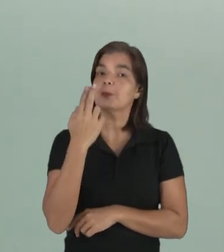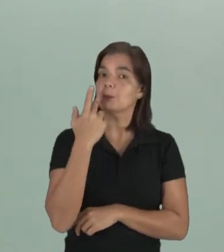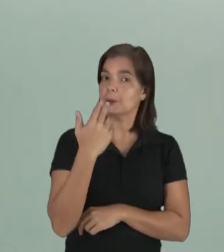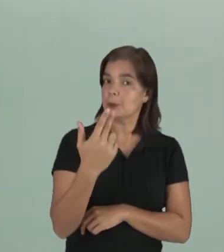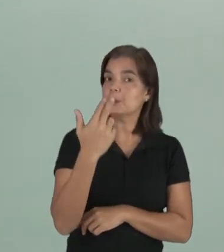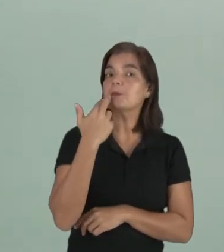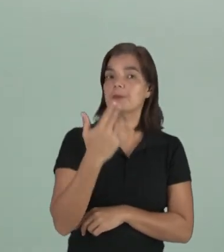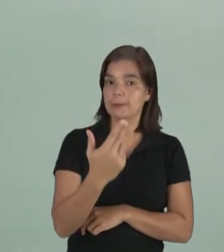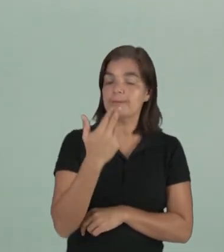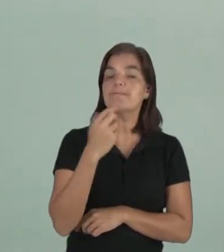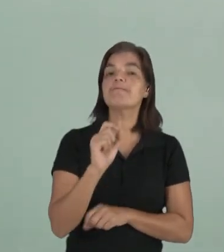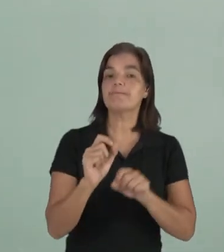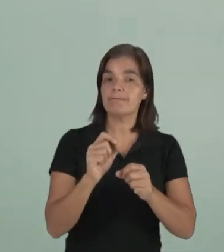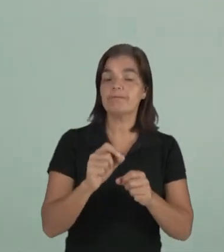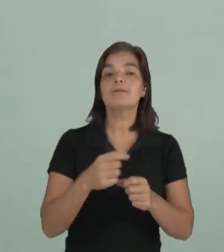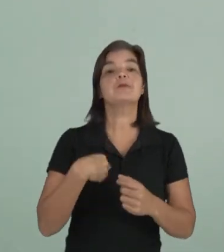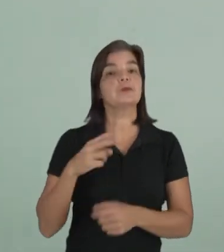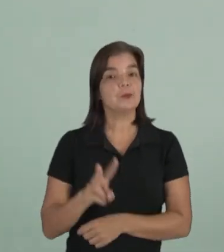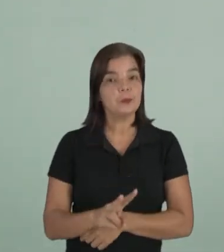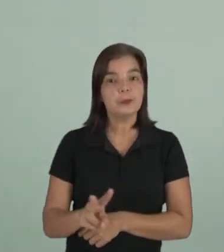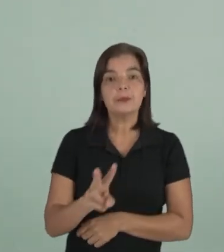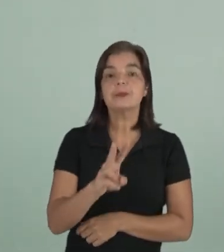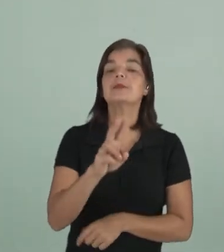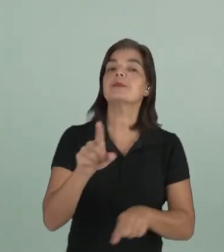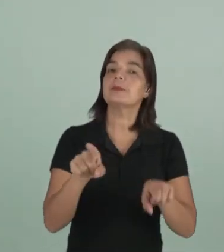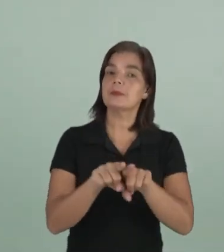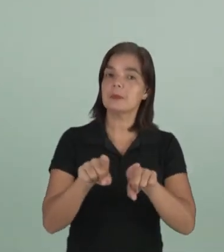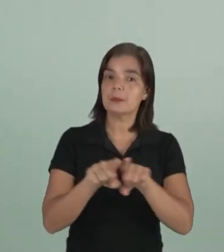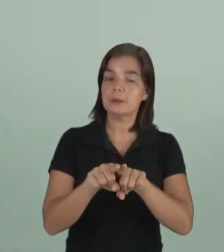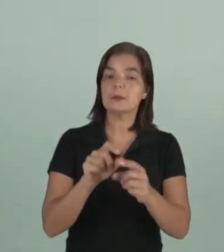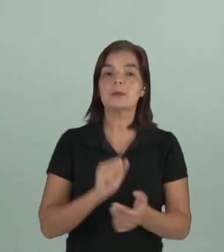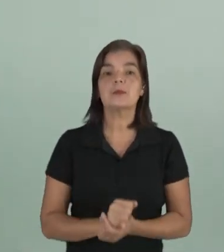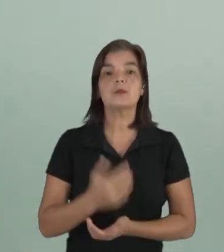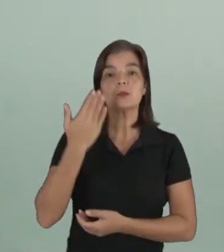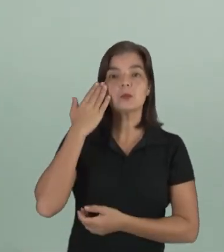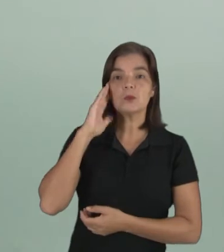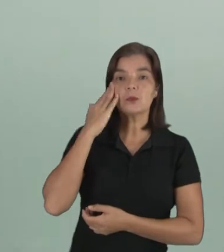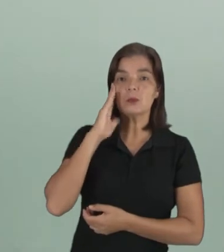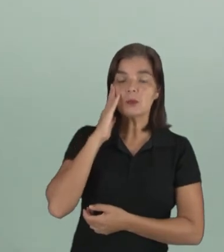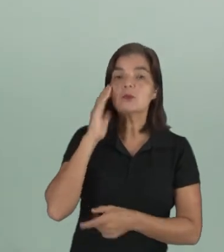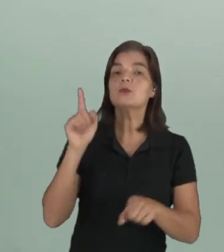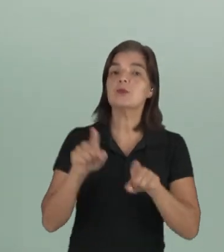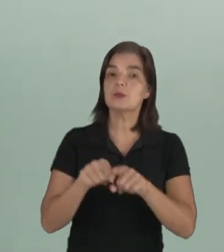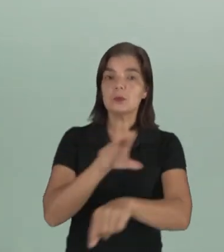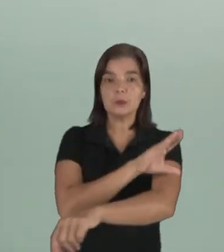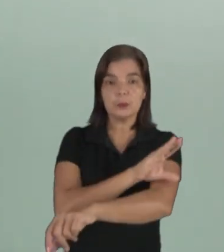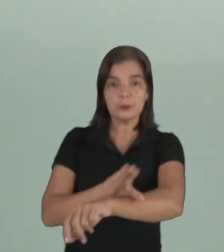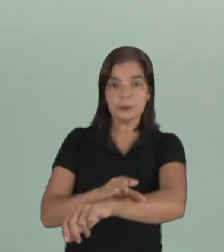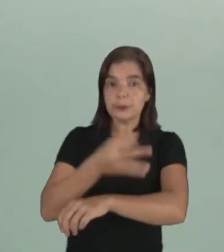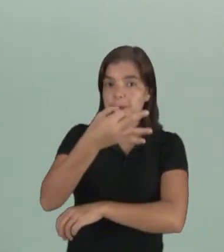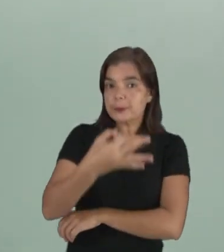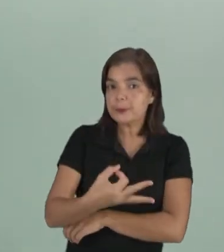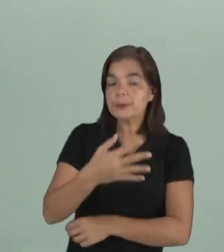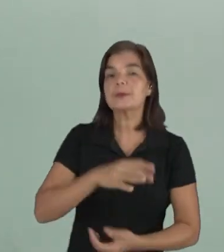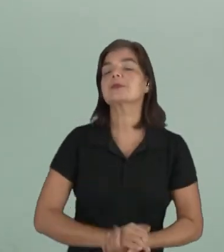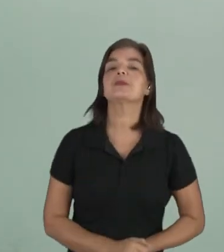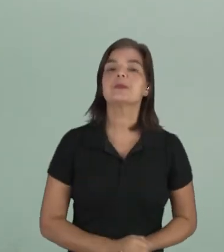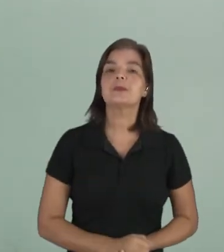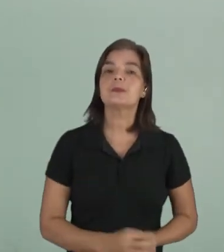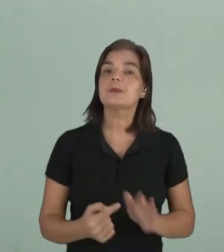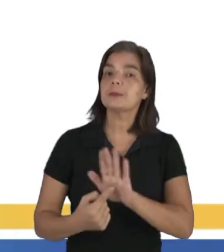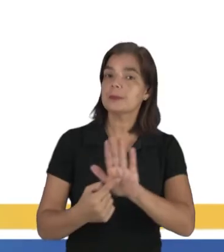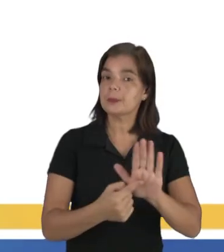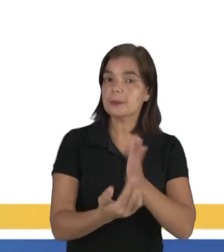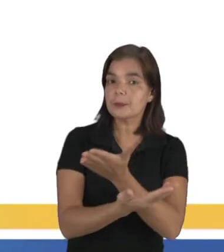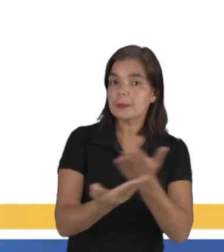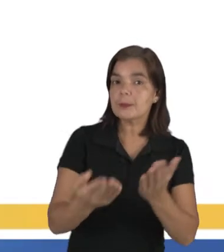o que ele nos traz de valores e de entendimento sobre a nossa cultura. Certinho? Trago para